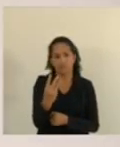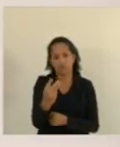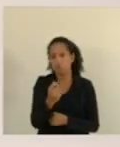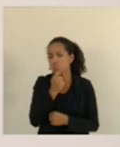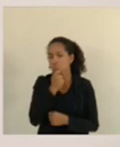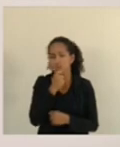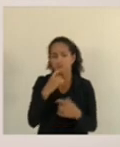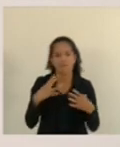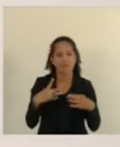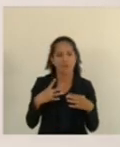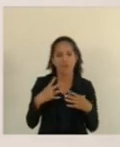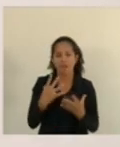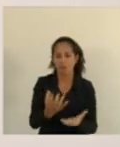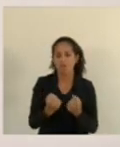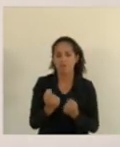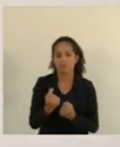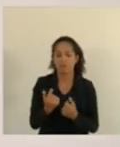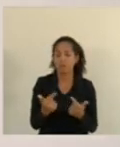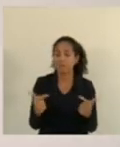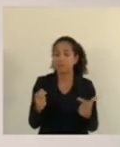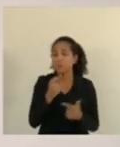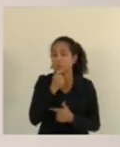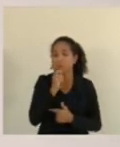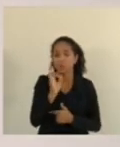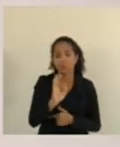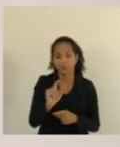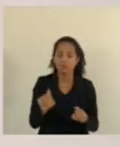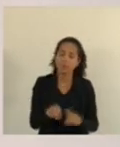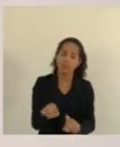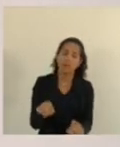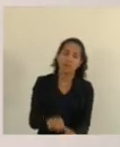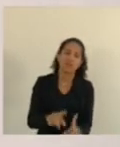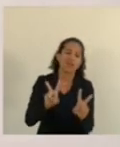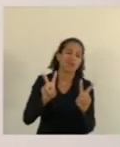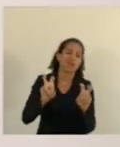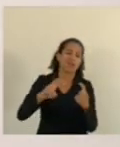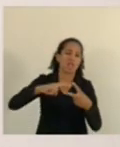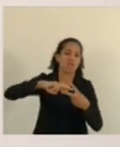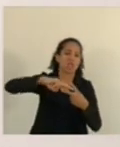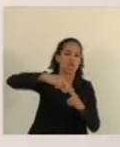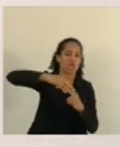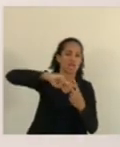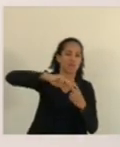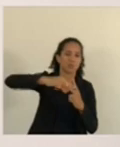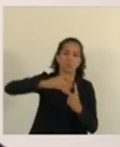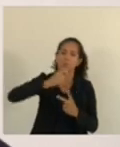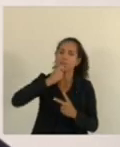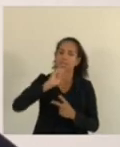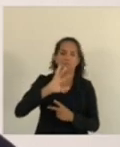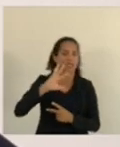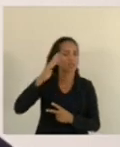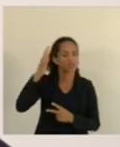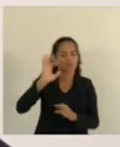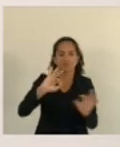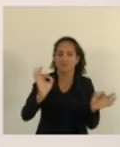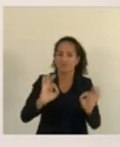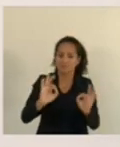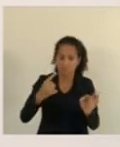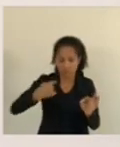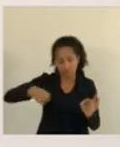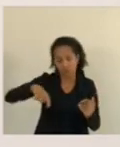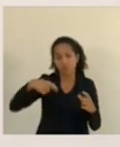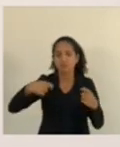férias e tem essa questão dos trocadores ainda que não foi solucionada. Então, nós